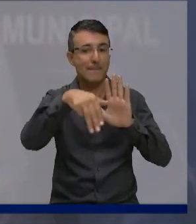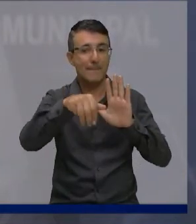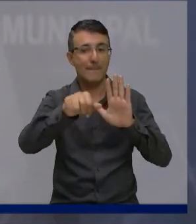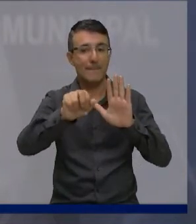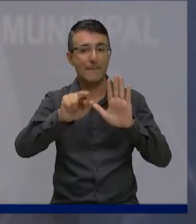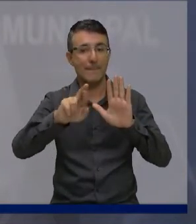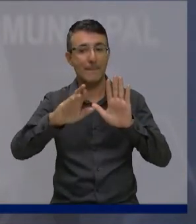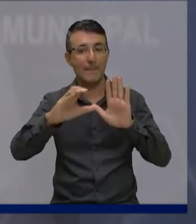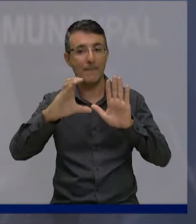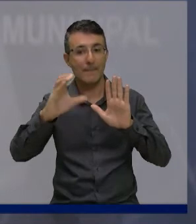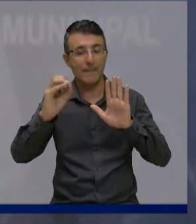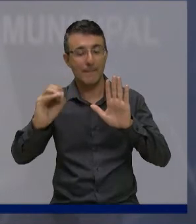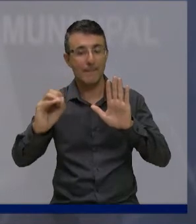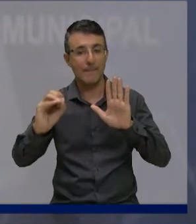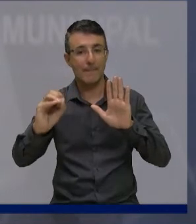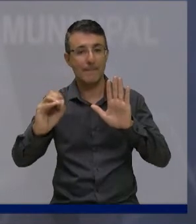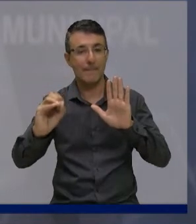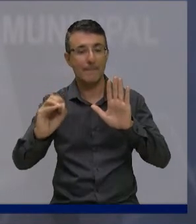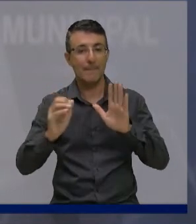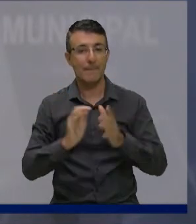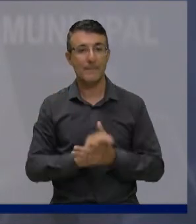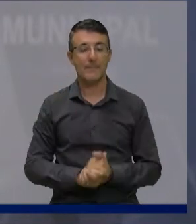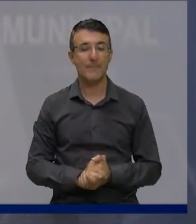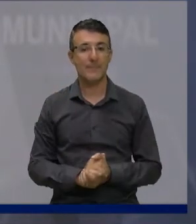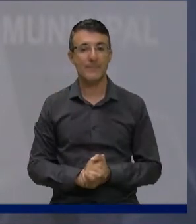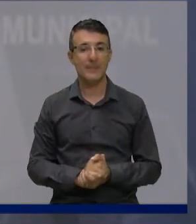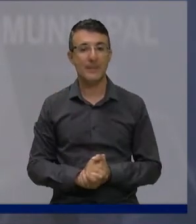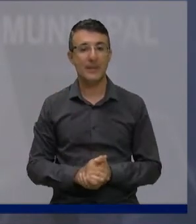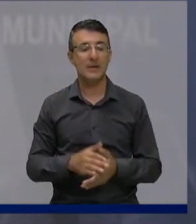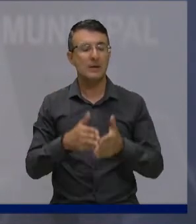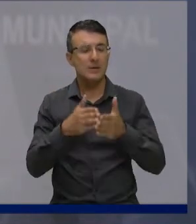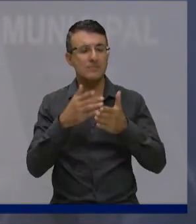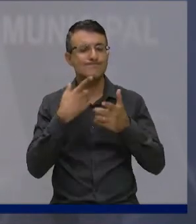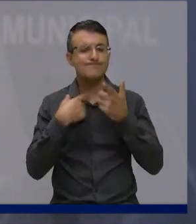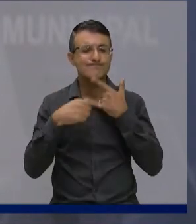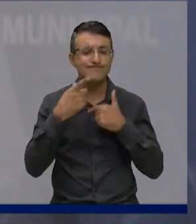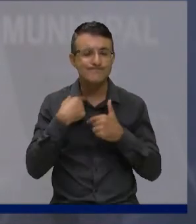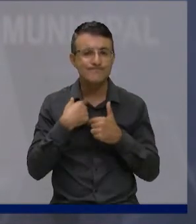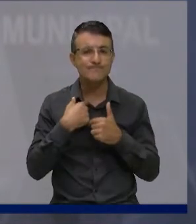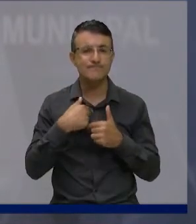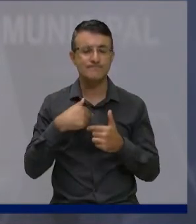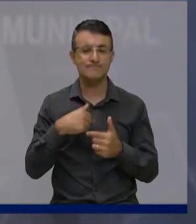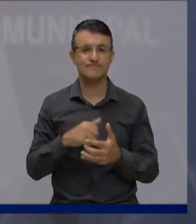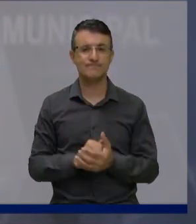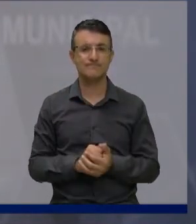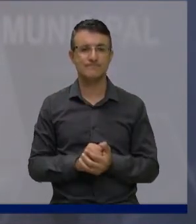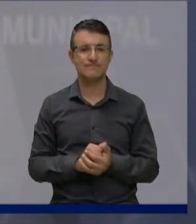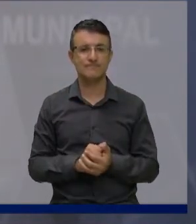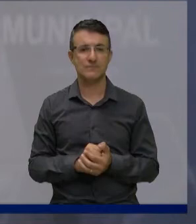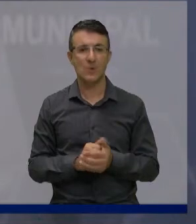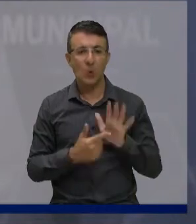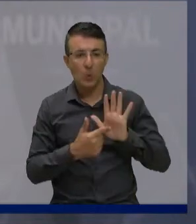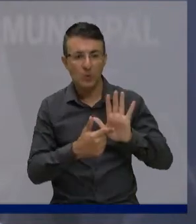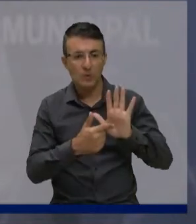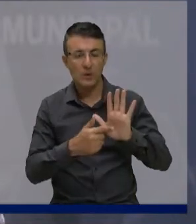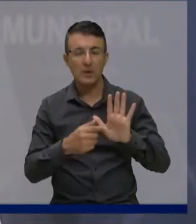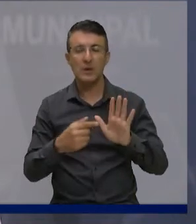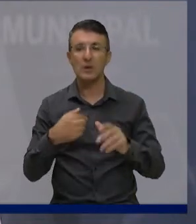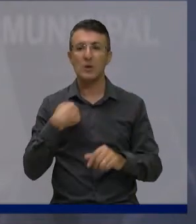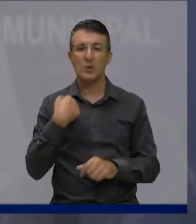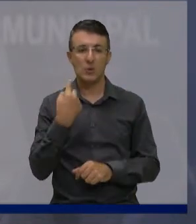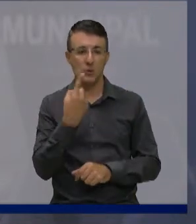bastante por essa questão. E eu quero aqui senhor presidente colocar que nós tivemos lá